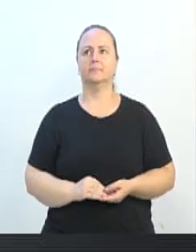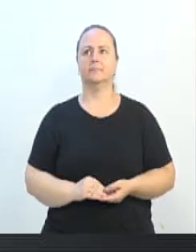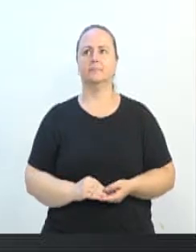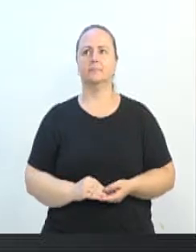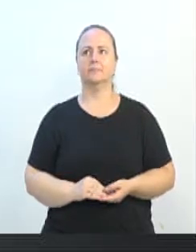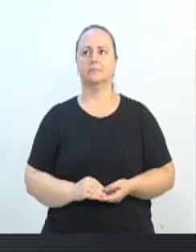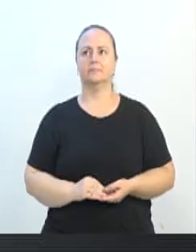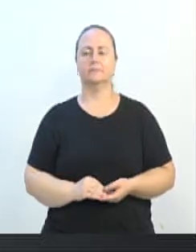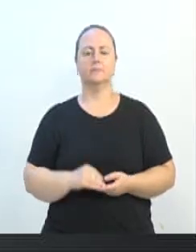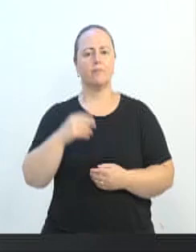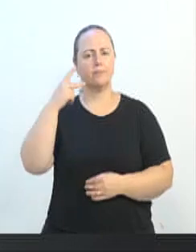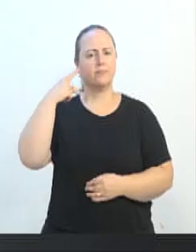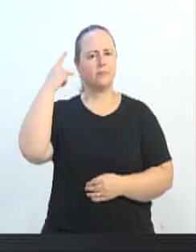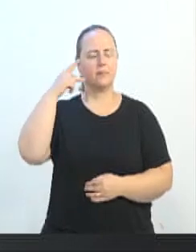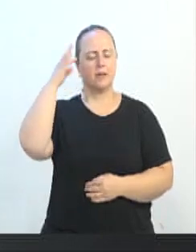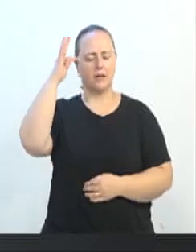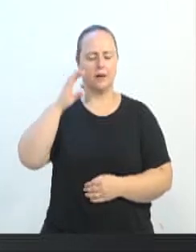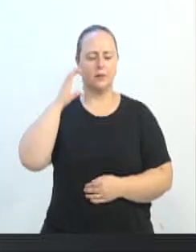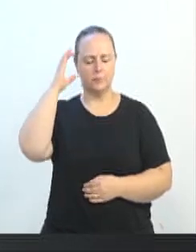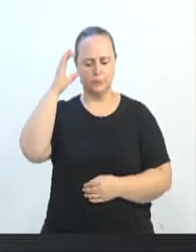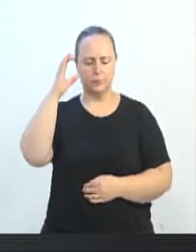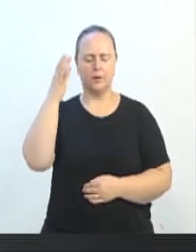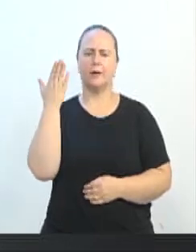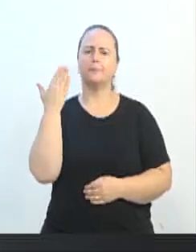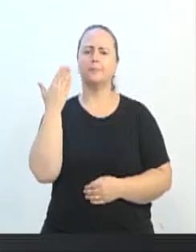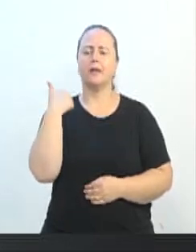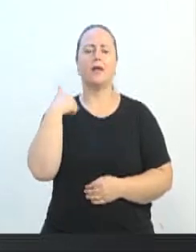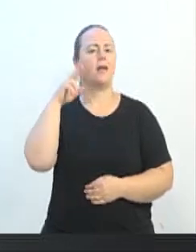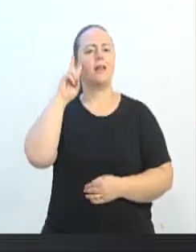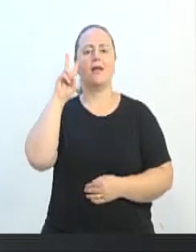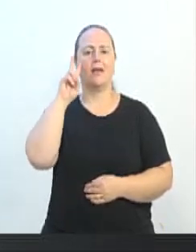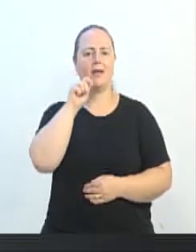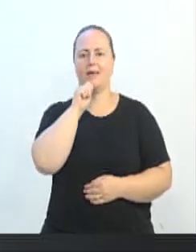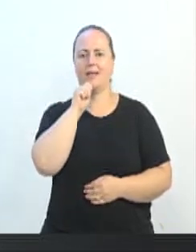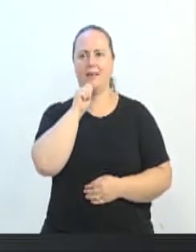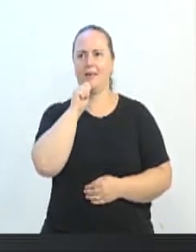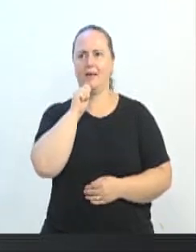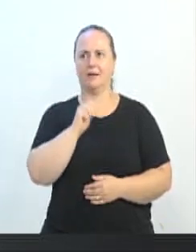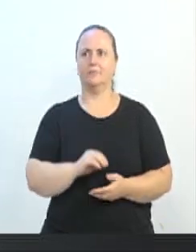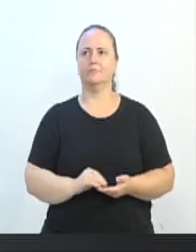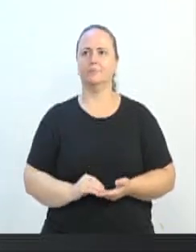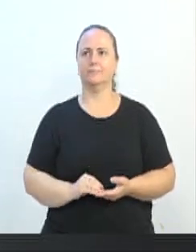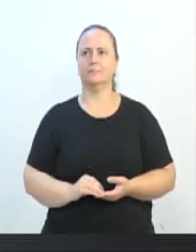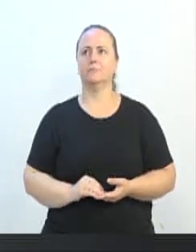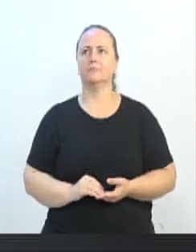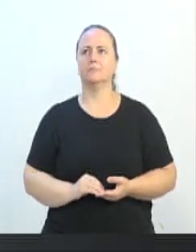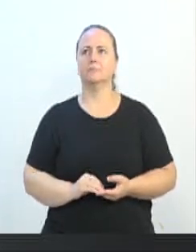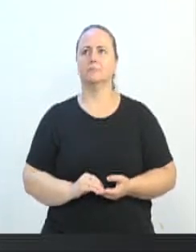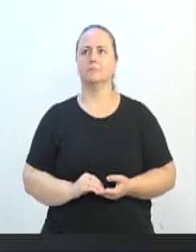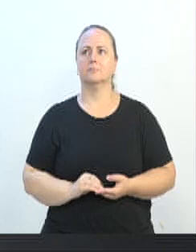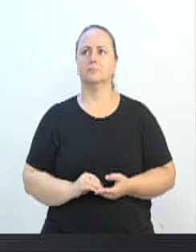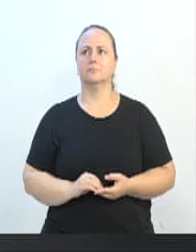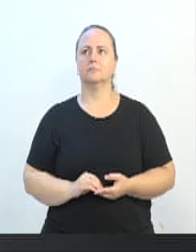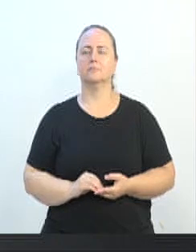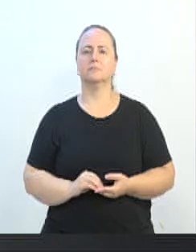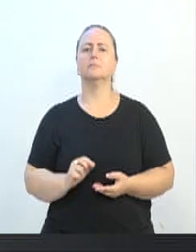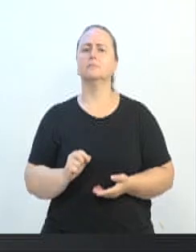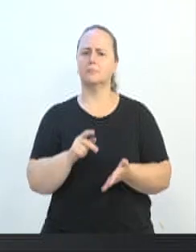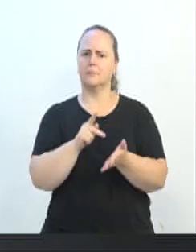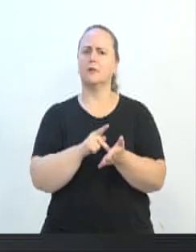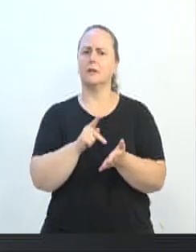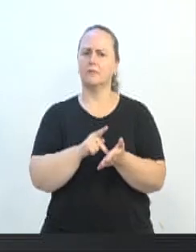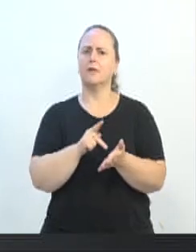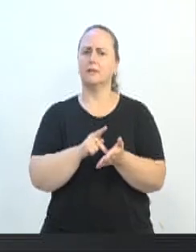momento do meu pronunciamento, não me recordei do fato que V. Exª acabou de mencionar, que partiu desta casa.